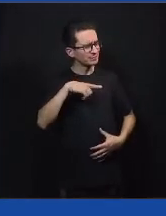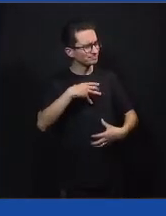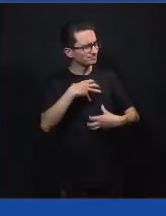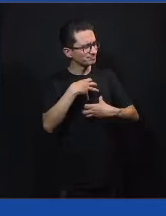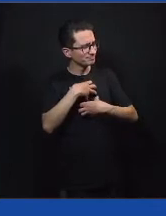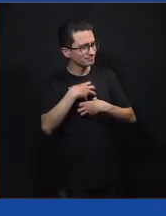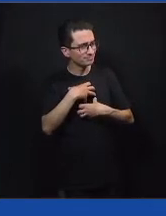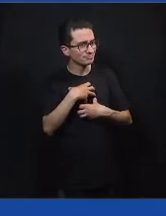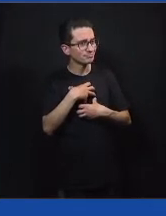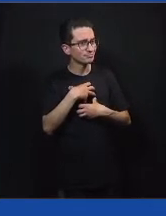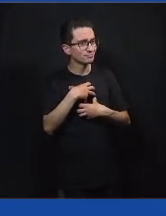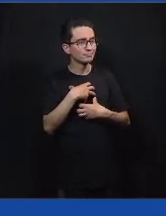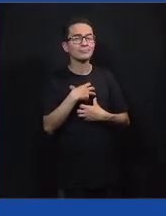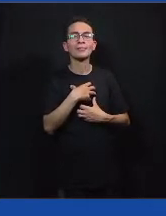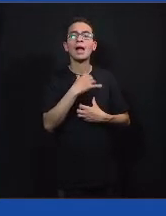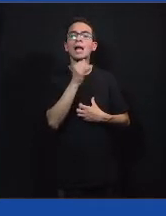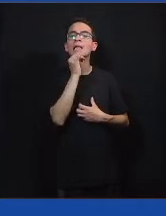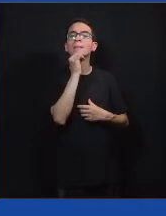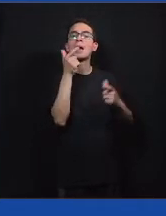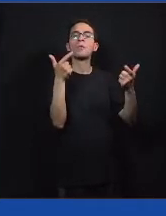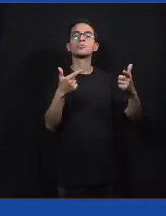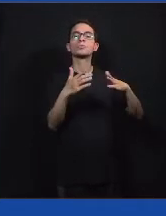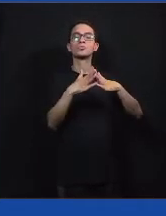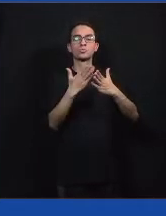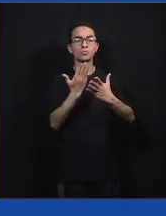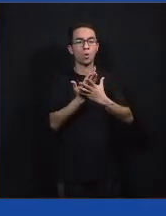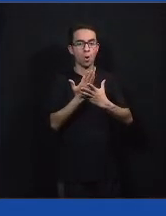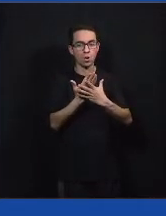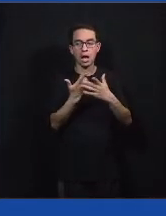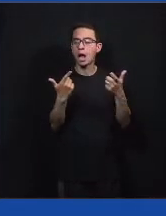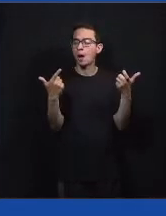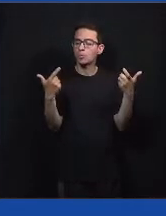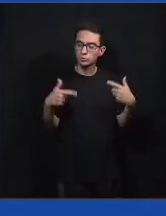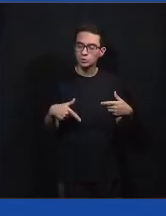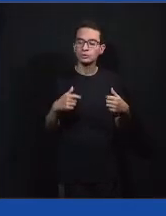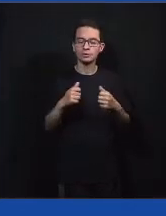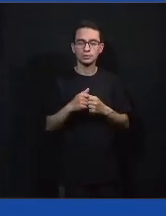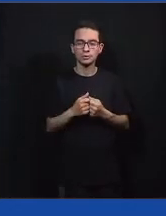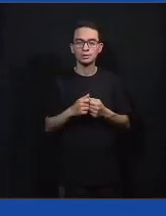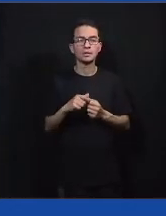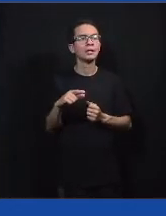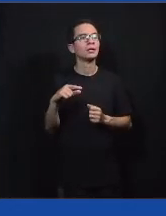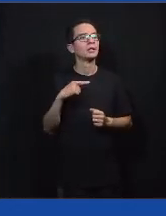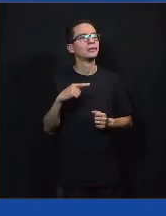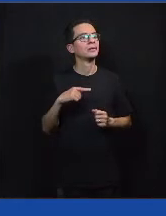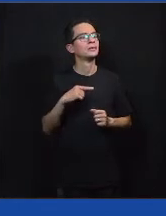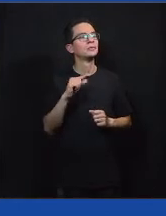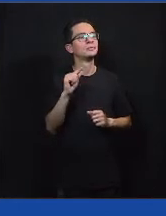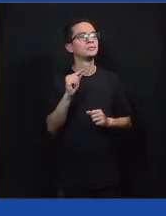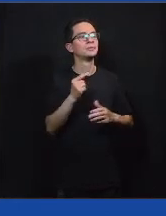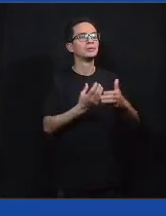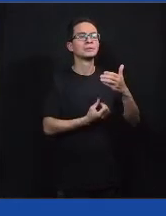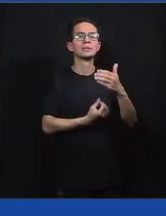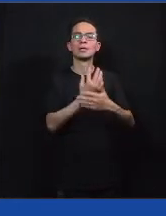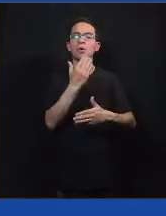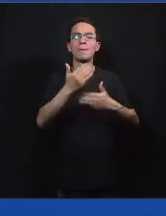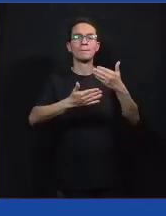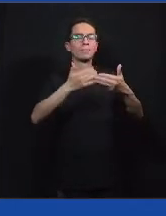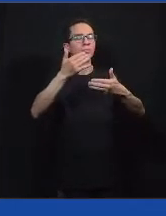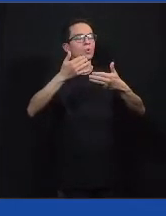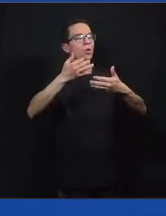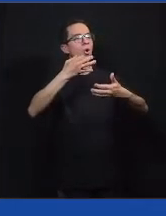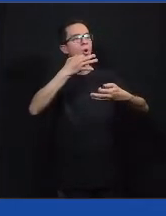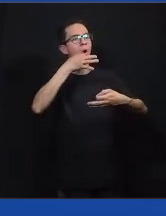disso principalmente nas escolas, que ali é um ambiente que a gente desenvolve um olhar mais crítico